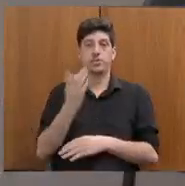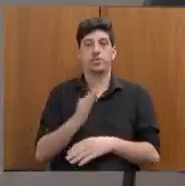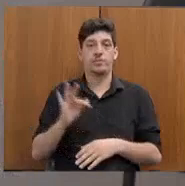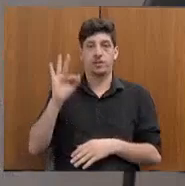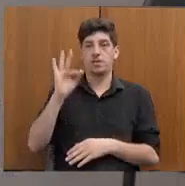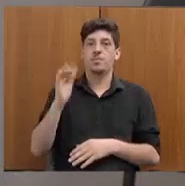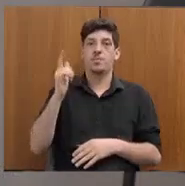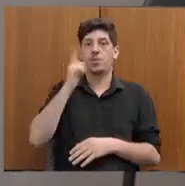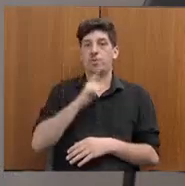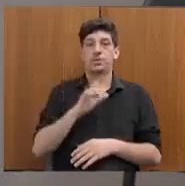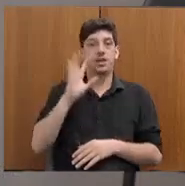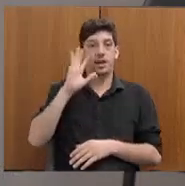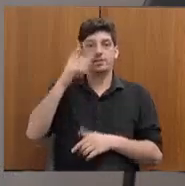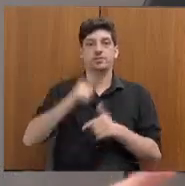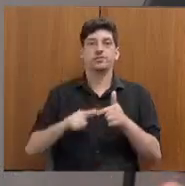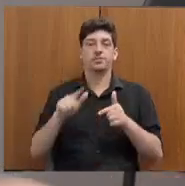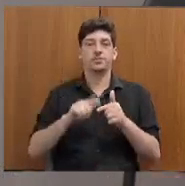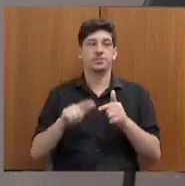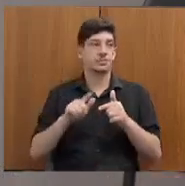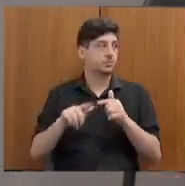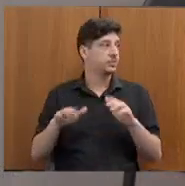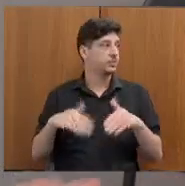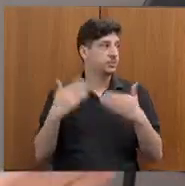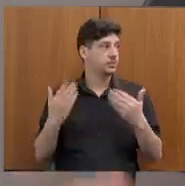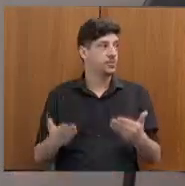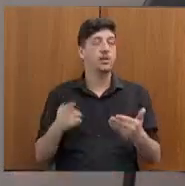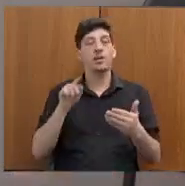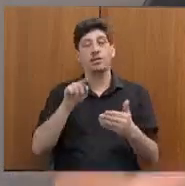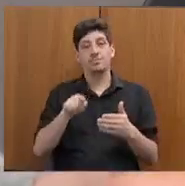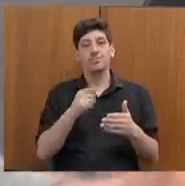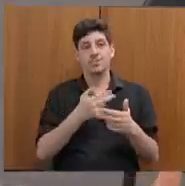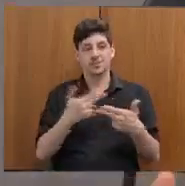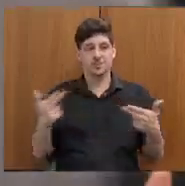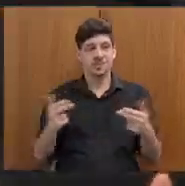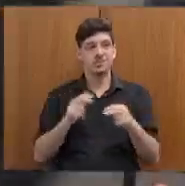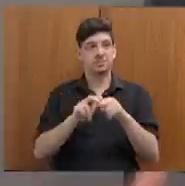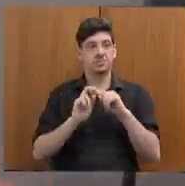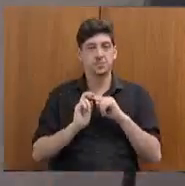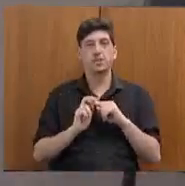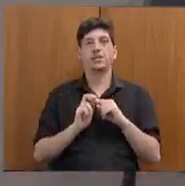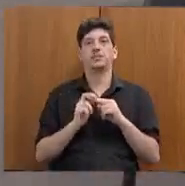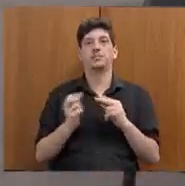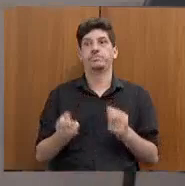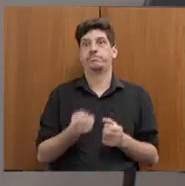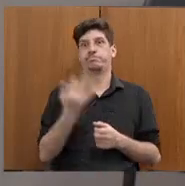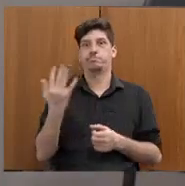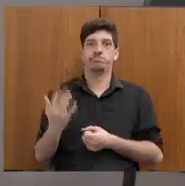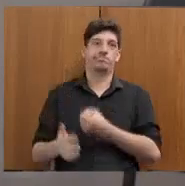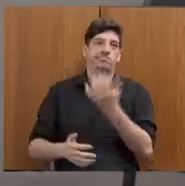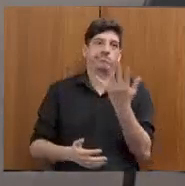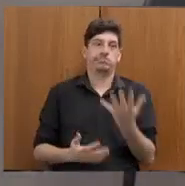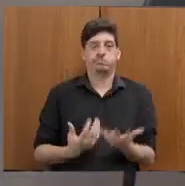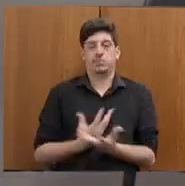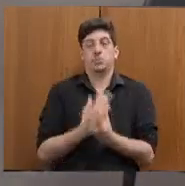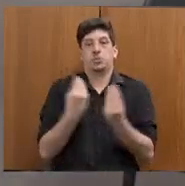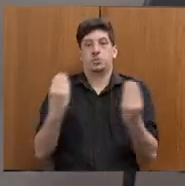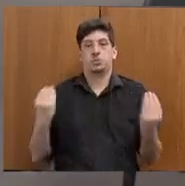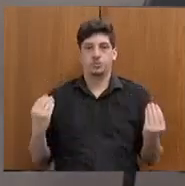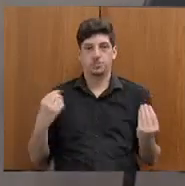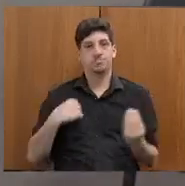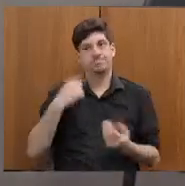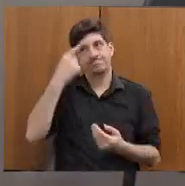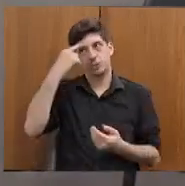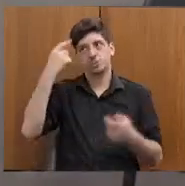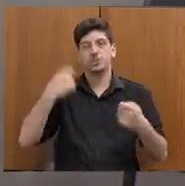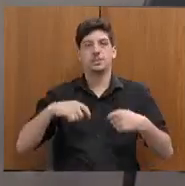suprir esse problema. Então, isso é uma coisa que, devido a esse grande número, nós achamos que a gente tinha que adaptar a realidade